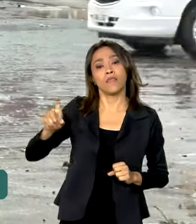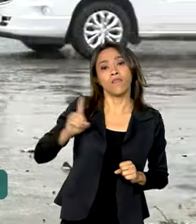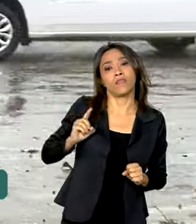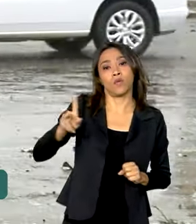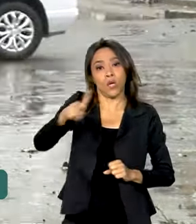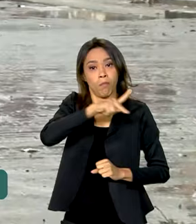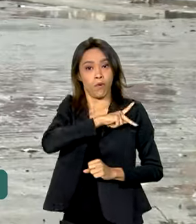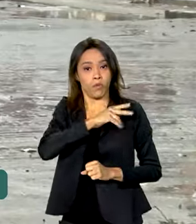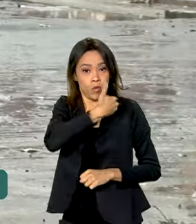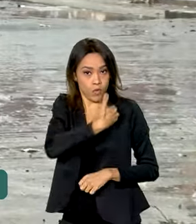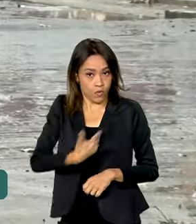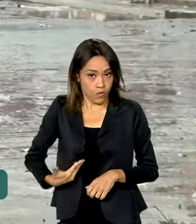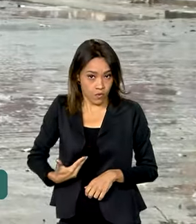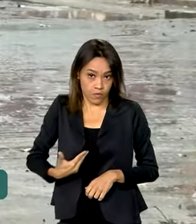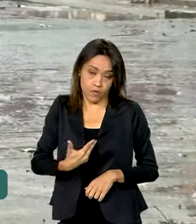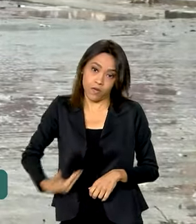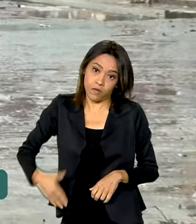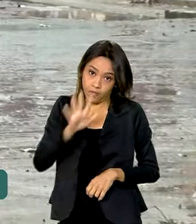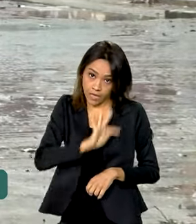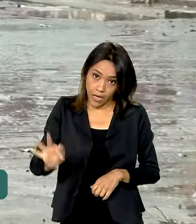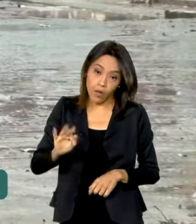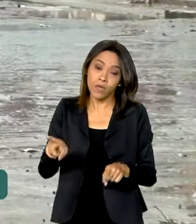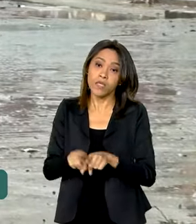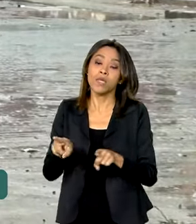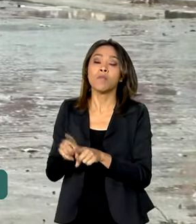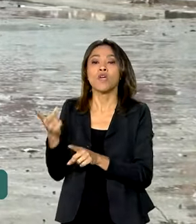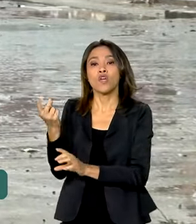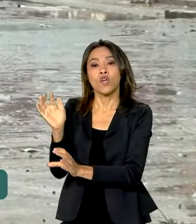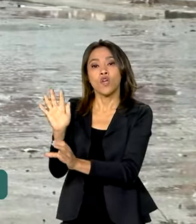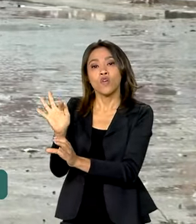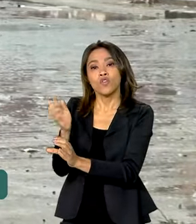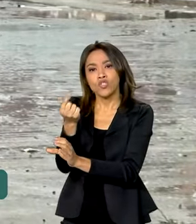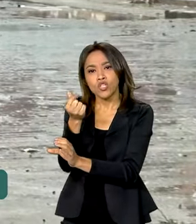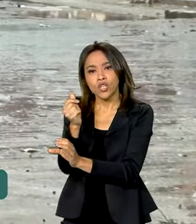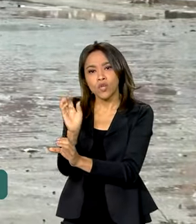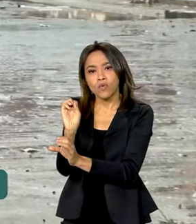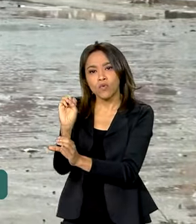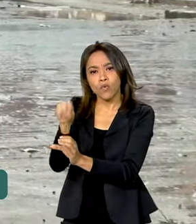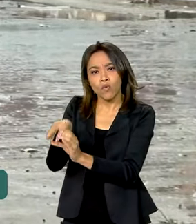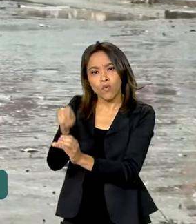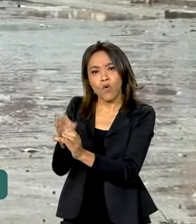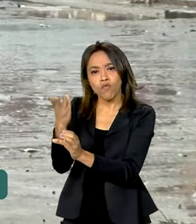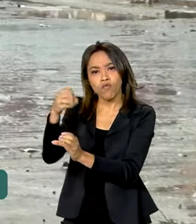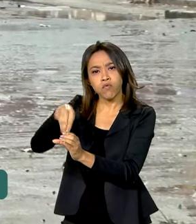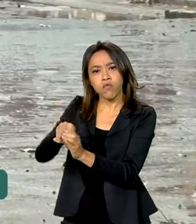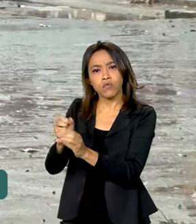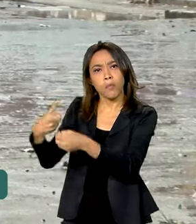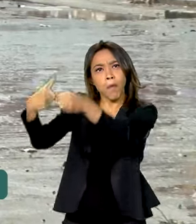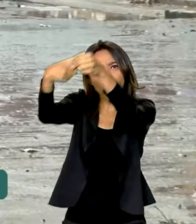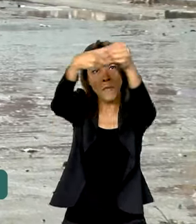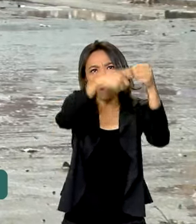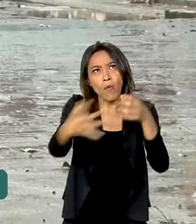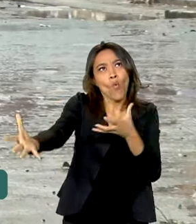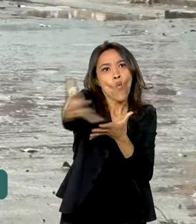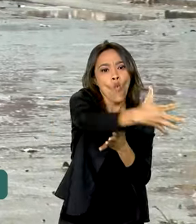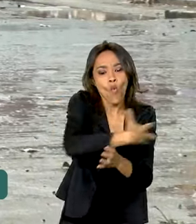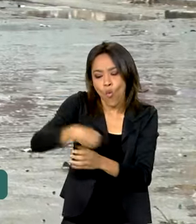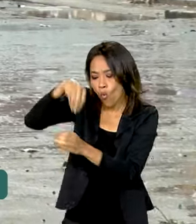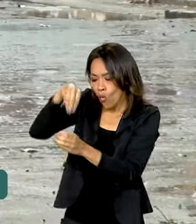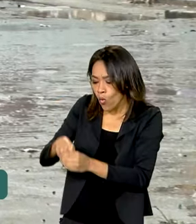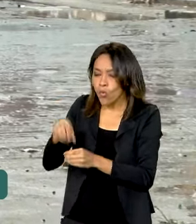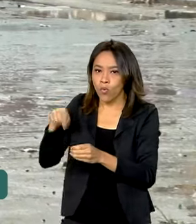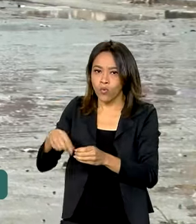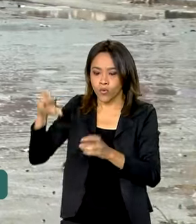União e da transferência ao Fundo de Participação dos Municípios, sob supervisão do Ministério da Fazenda.